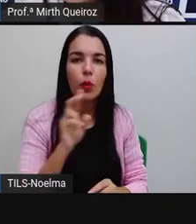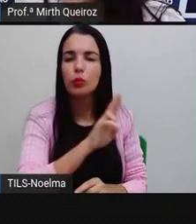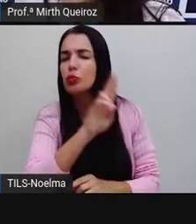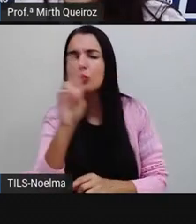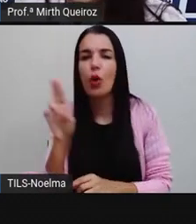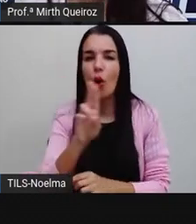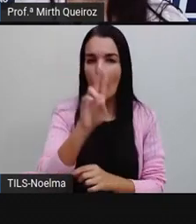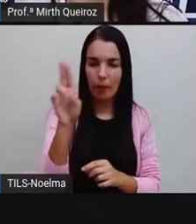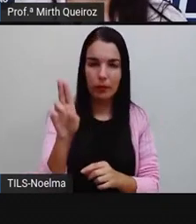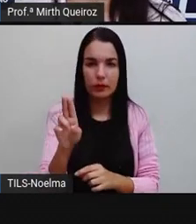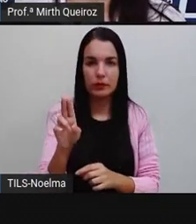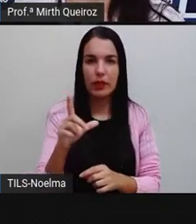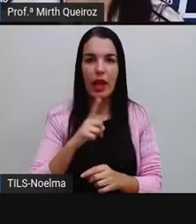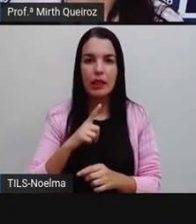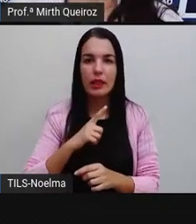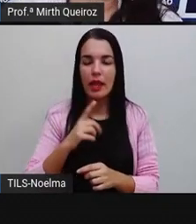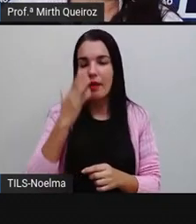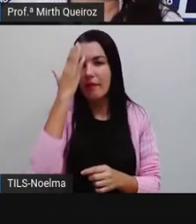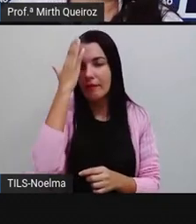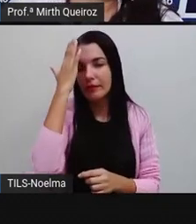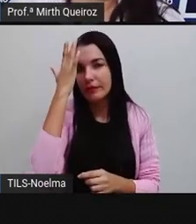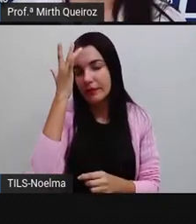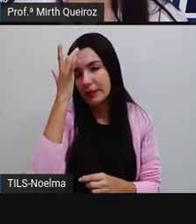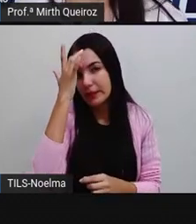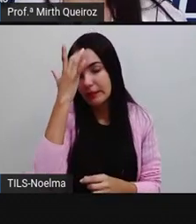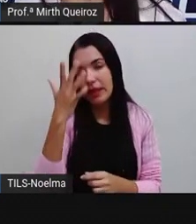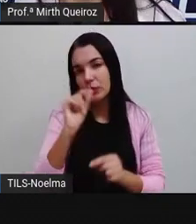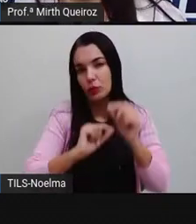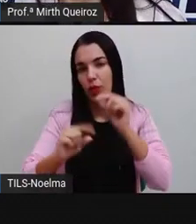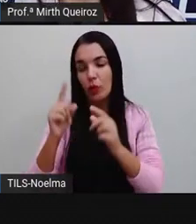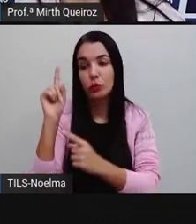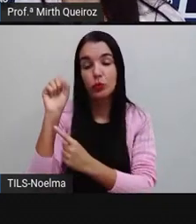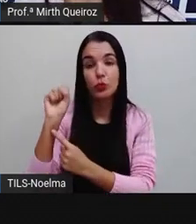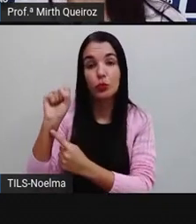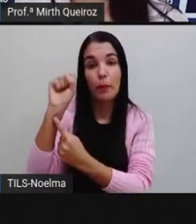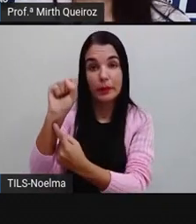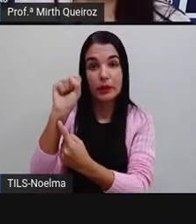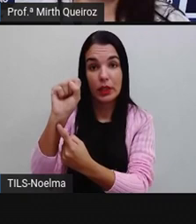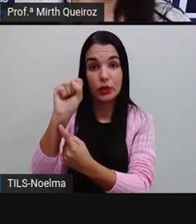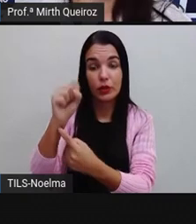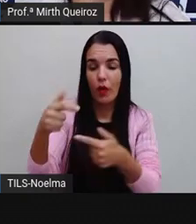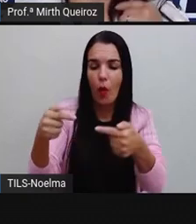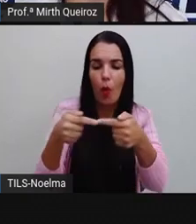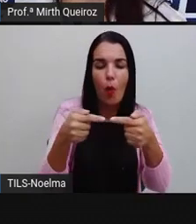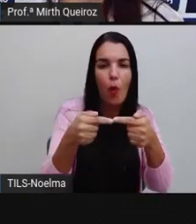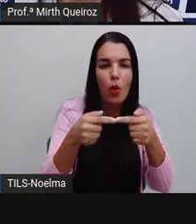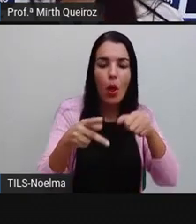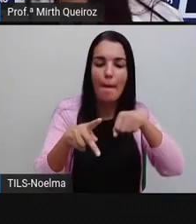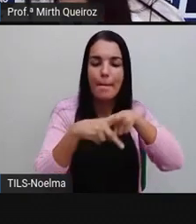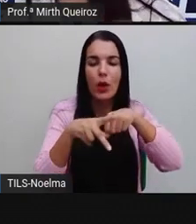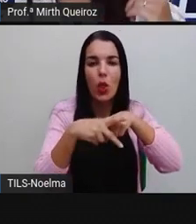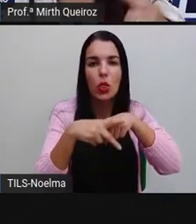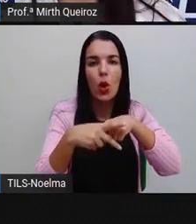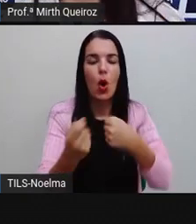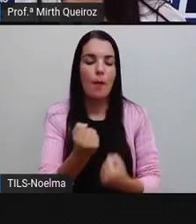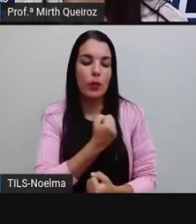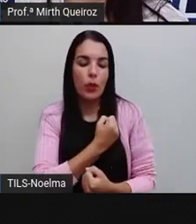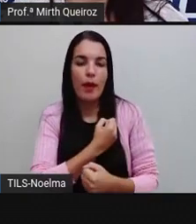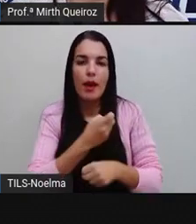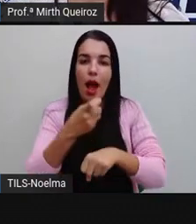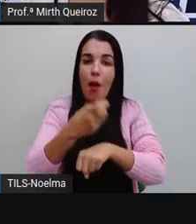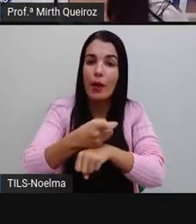nomes. É o que faz com que os substantivos, eles concordem com os pronomes, com os numerais, com os